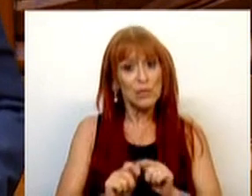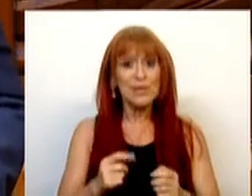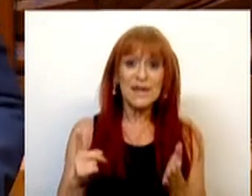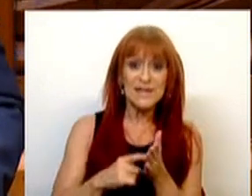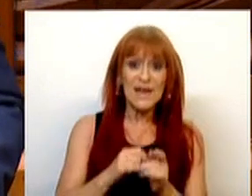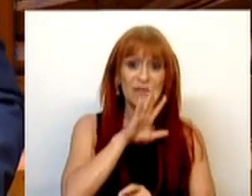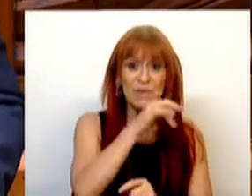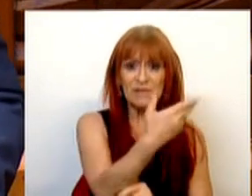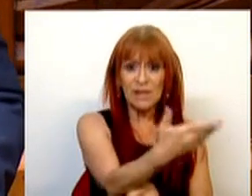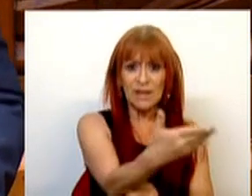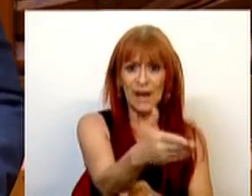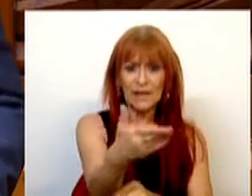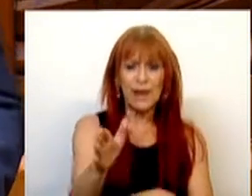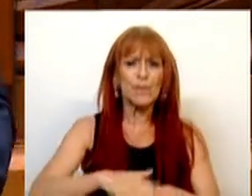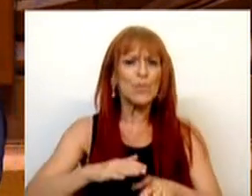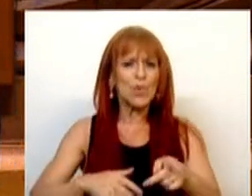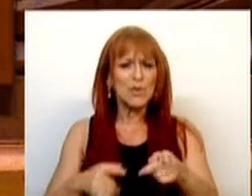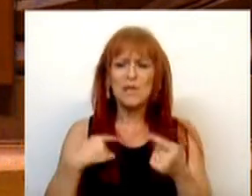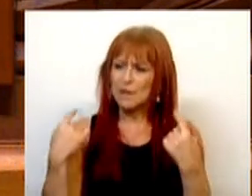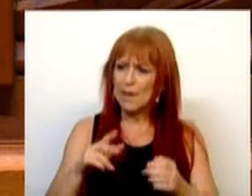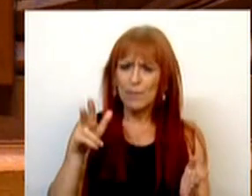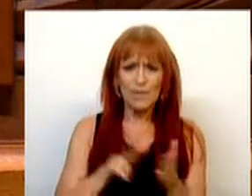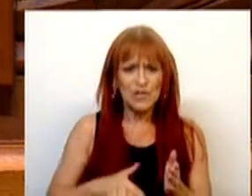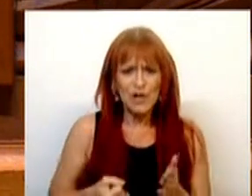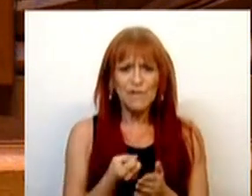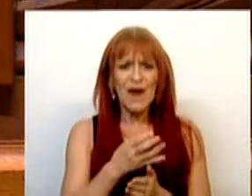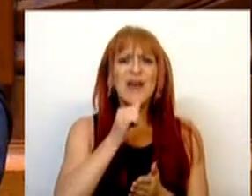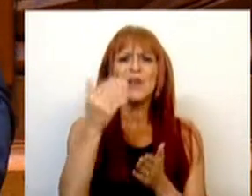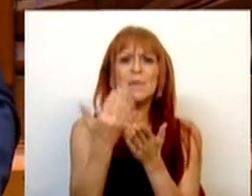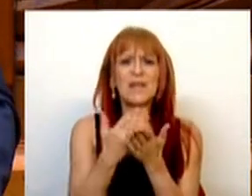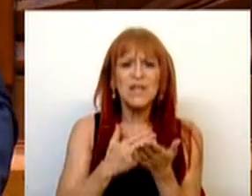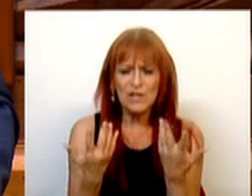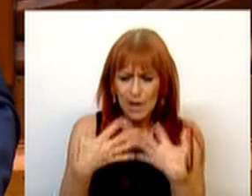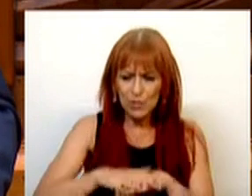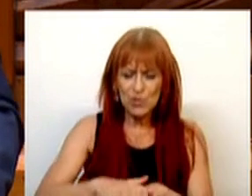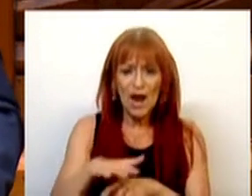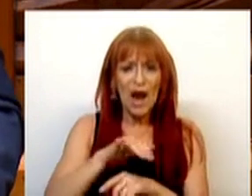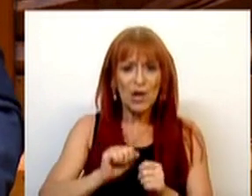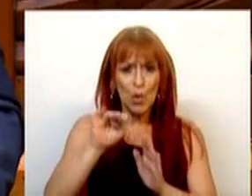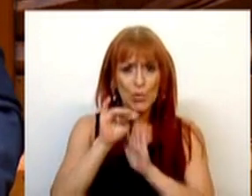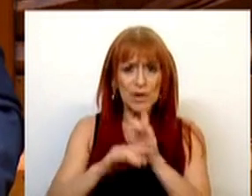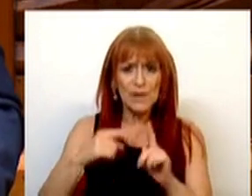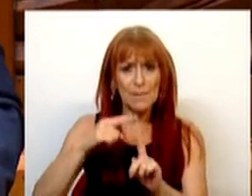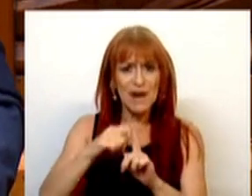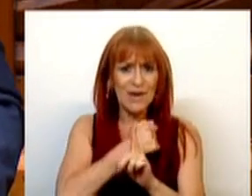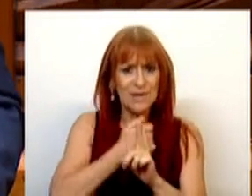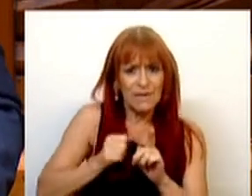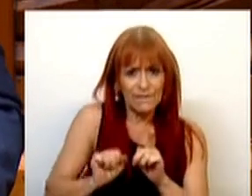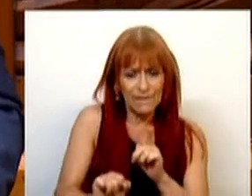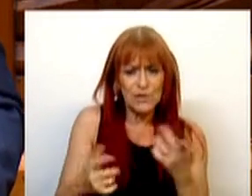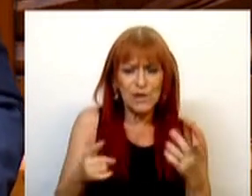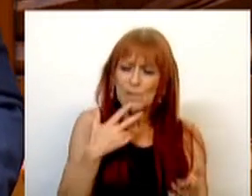necessidades das famílias. Por isso, também aprovou um conjunto de medidas integradas no âmbito do Programa Mais Habitação,